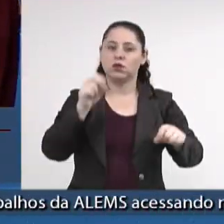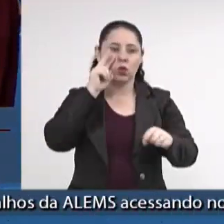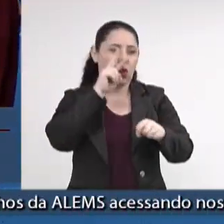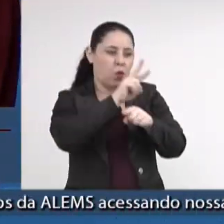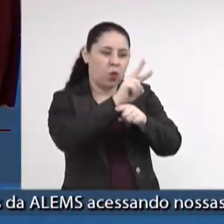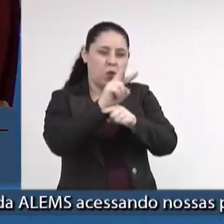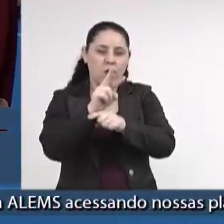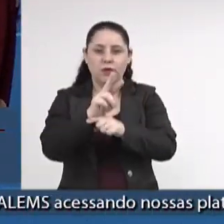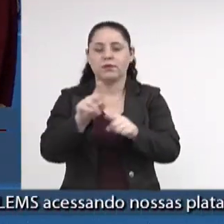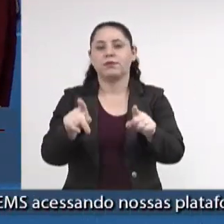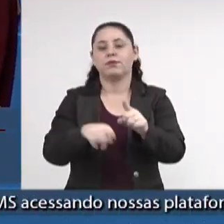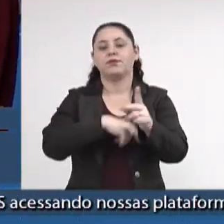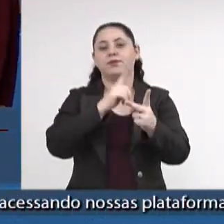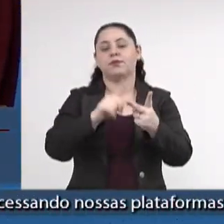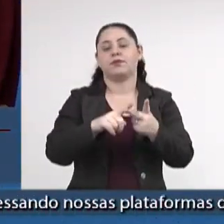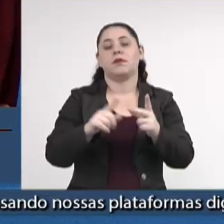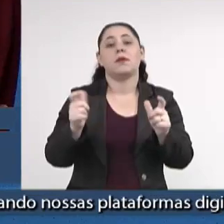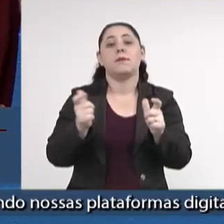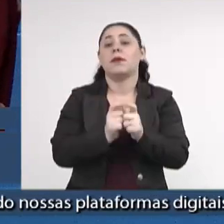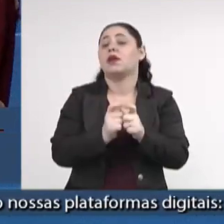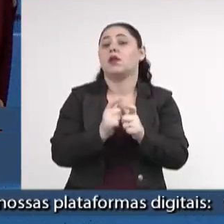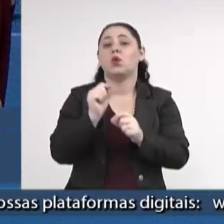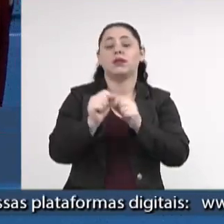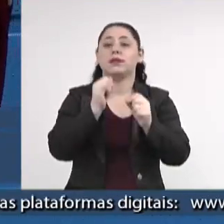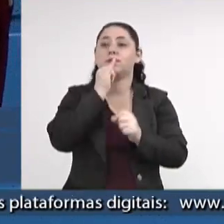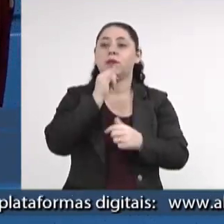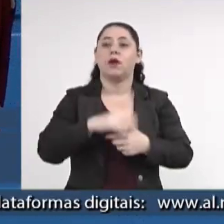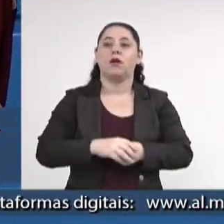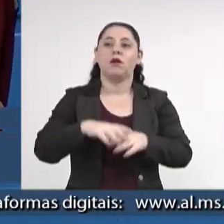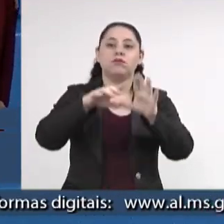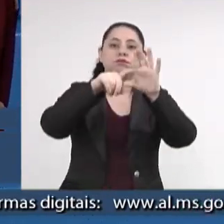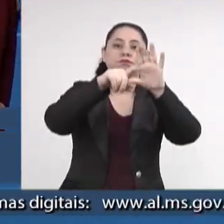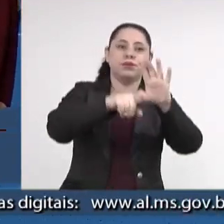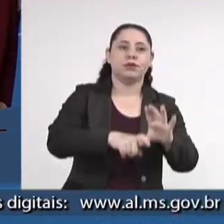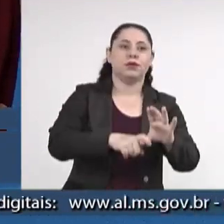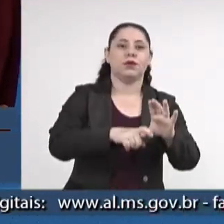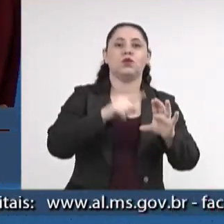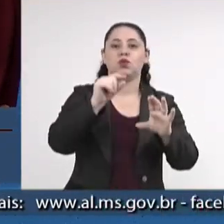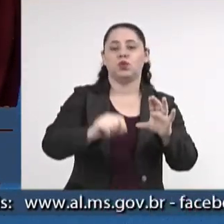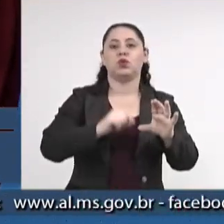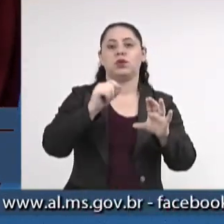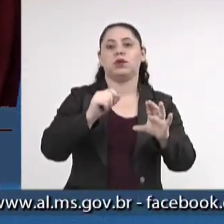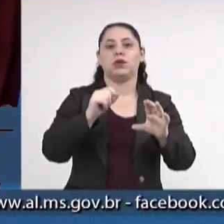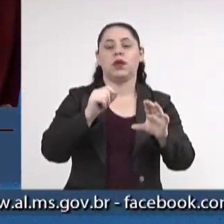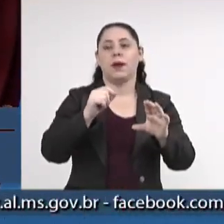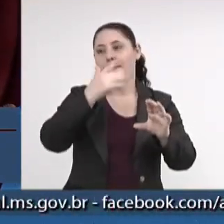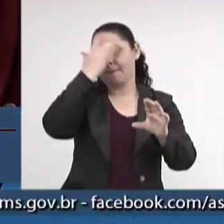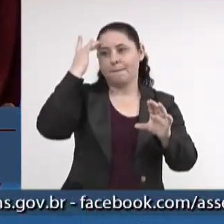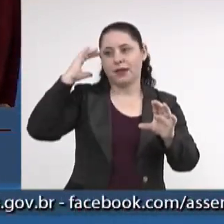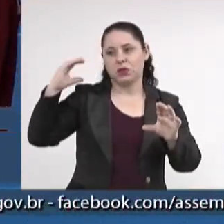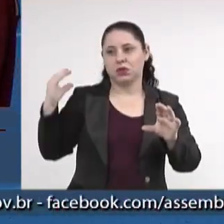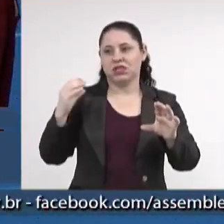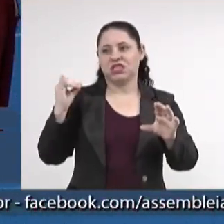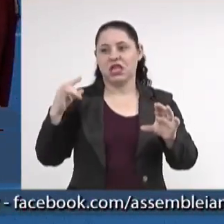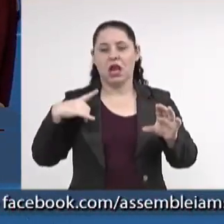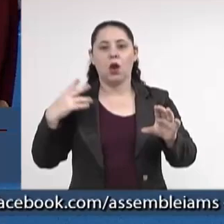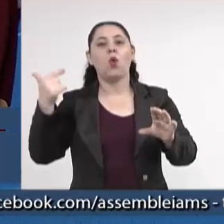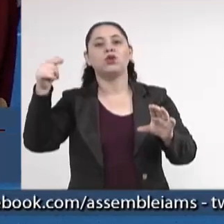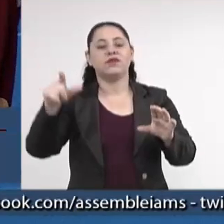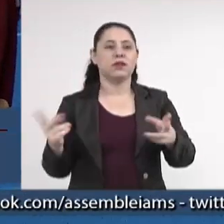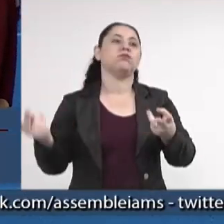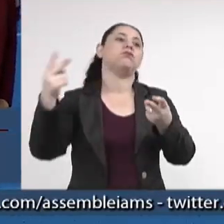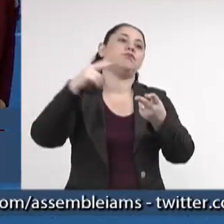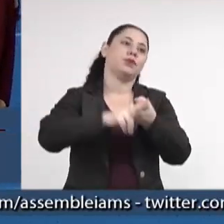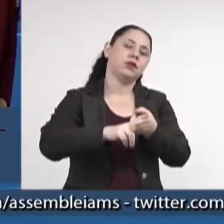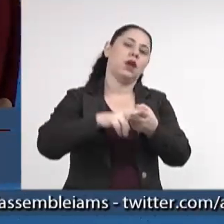fiscalização, é menor o gasto do Estado com o monitoramento do que com o agressor, caso o mesmo seja